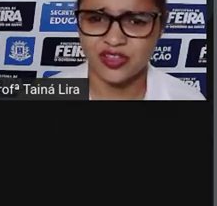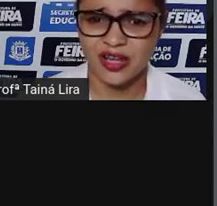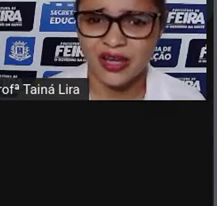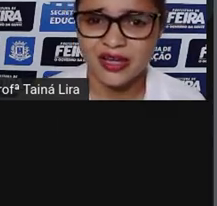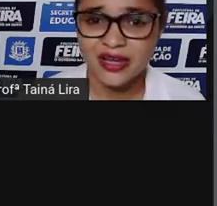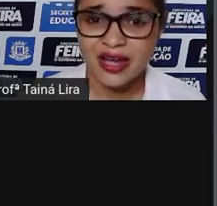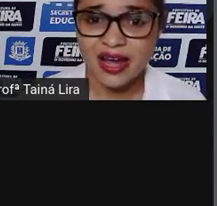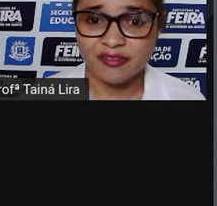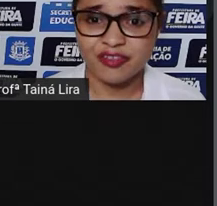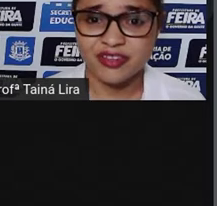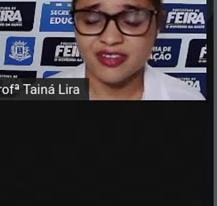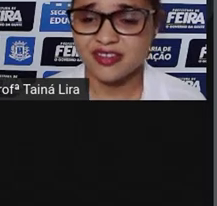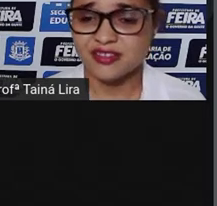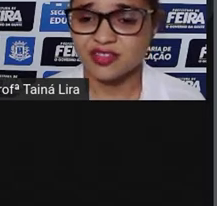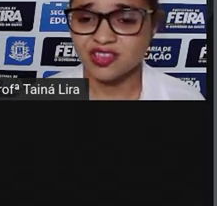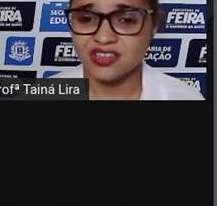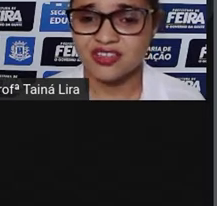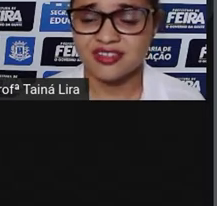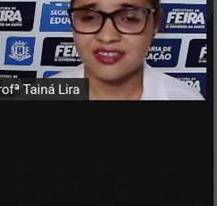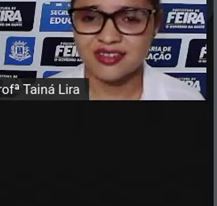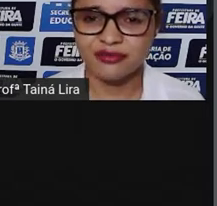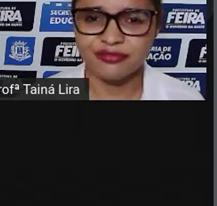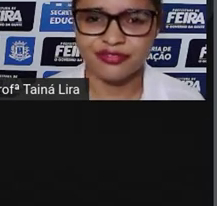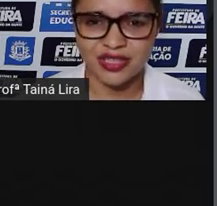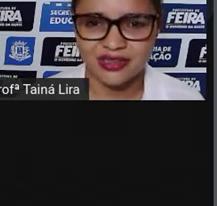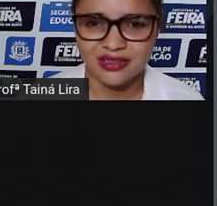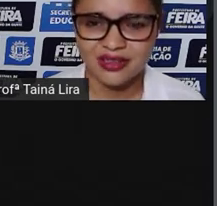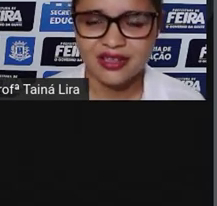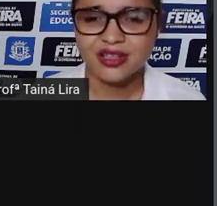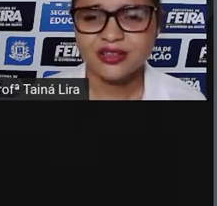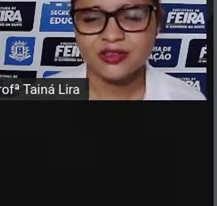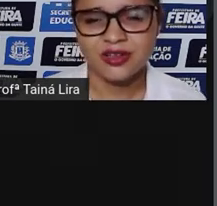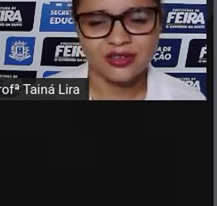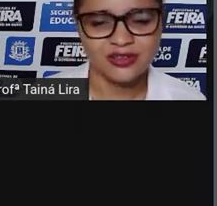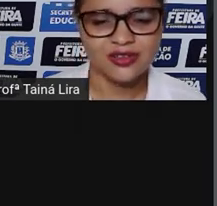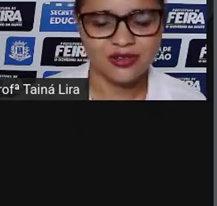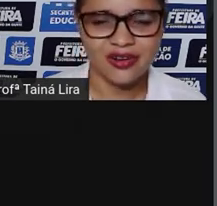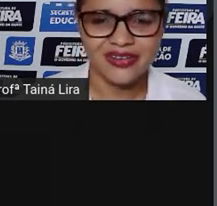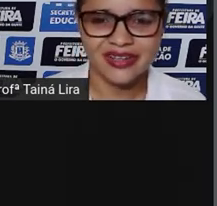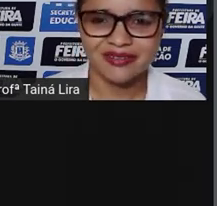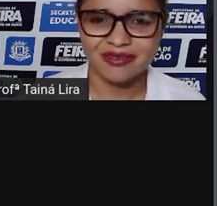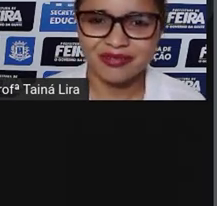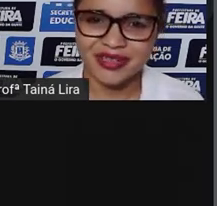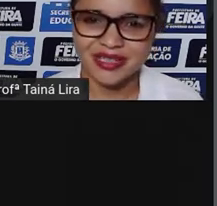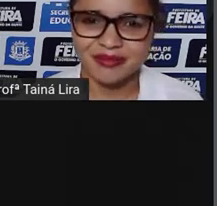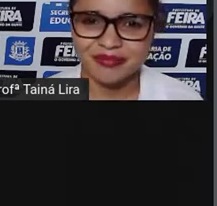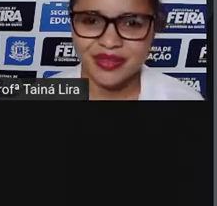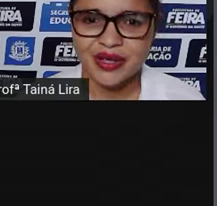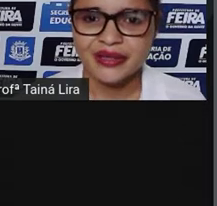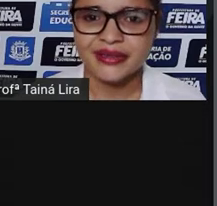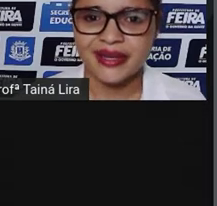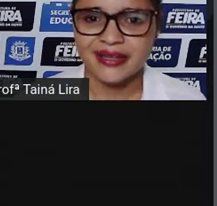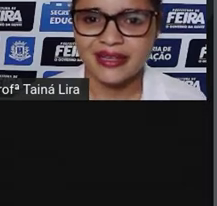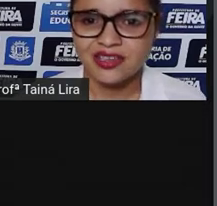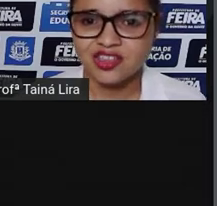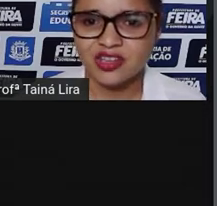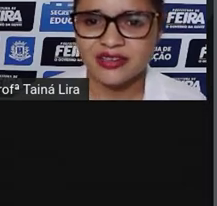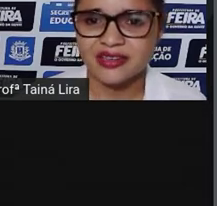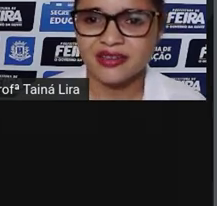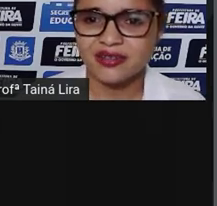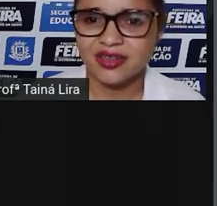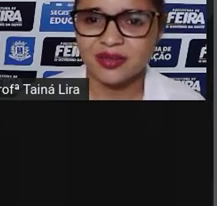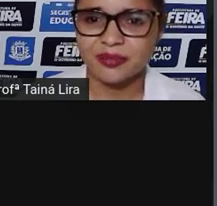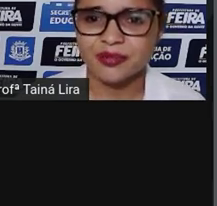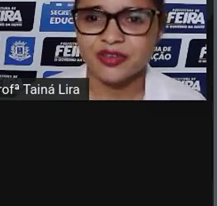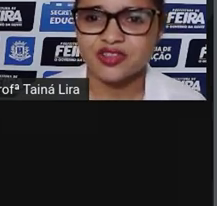nem música. A vida ia ser uma chatice sem fim. Todos concordaram com ele. Naquele dia